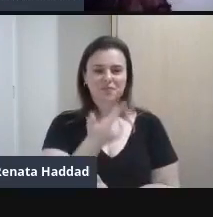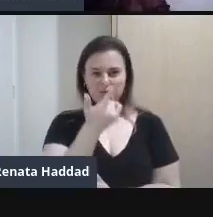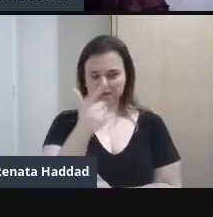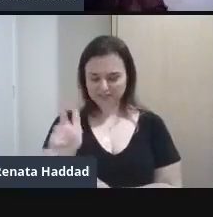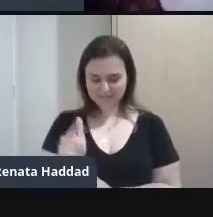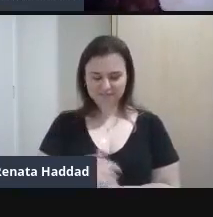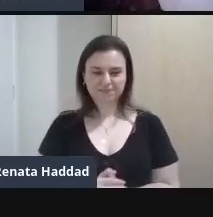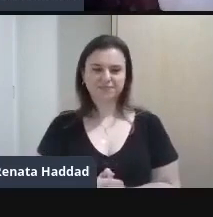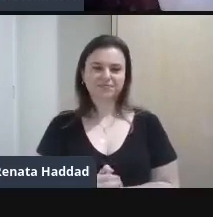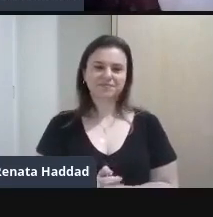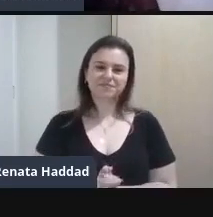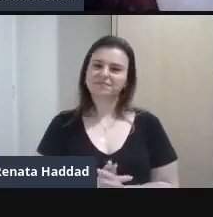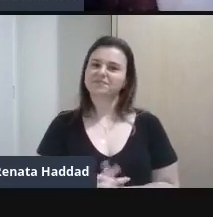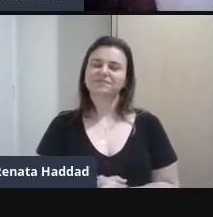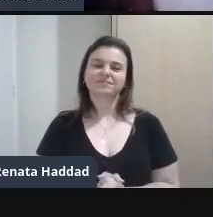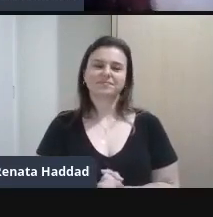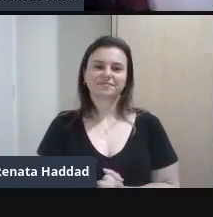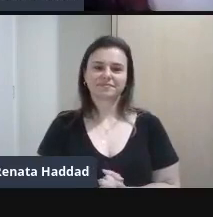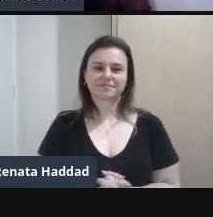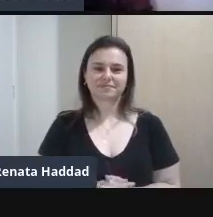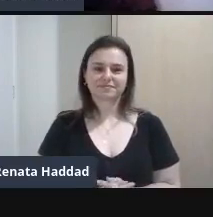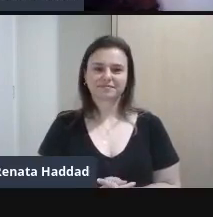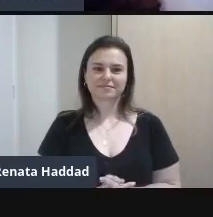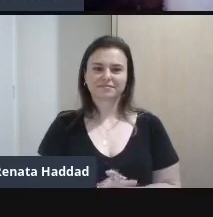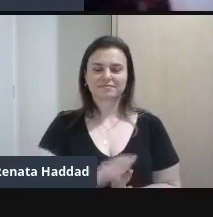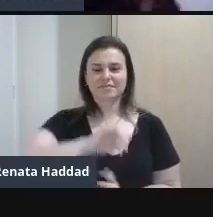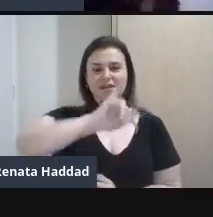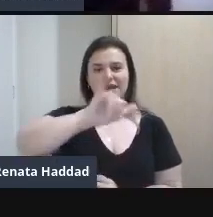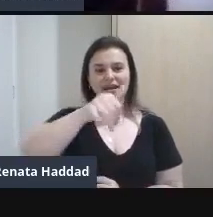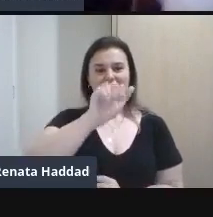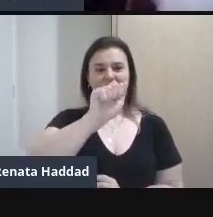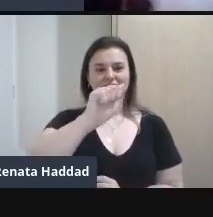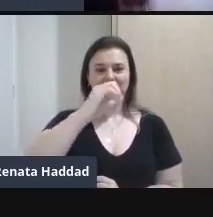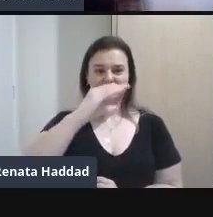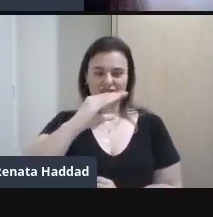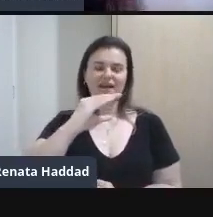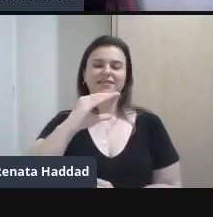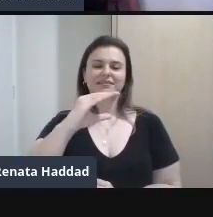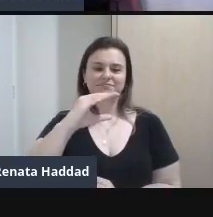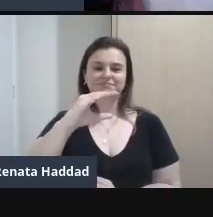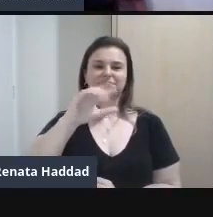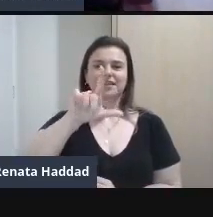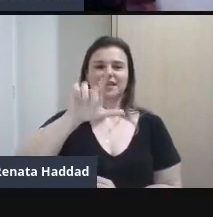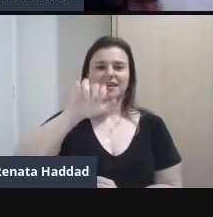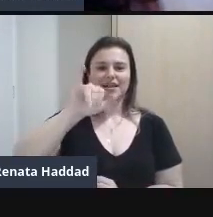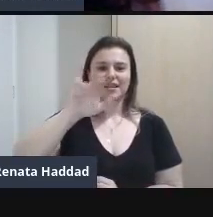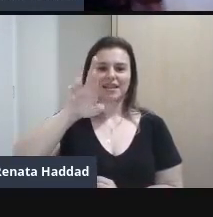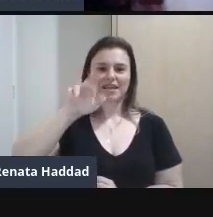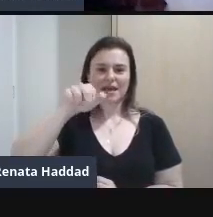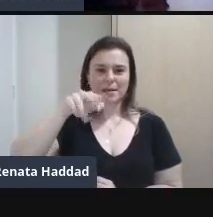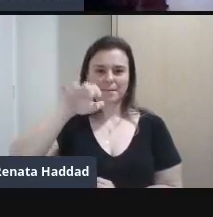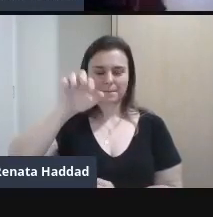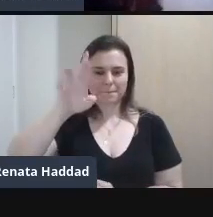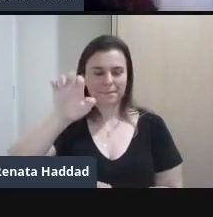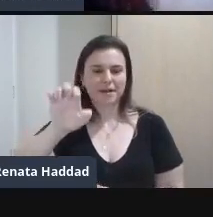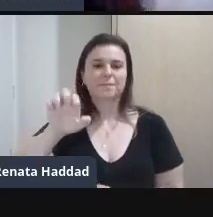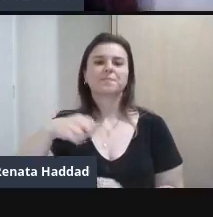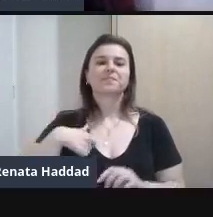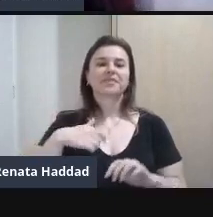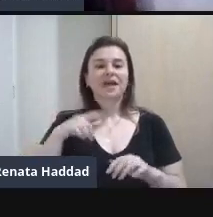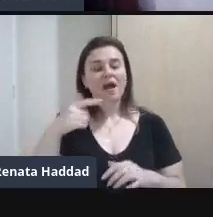Vamos ver quem vem Jaque Lerner A Jaque Lerner É uma outra artista Também Na arte